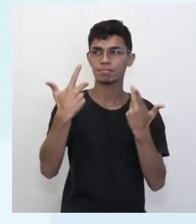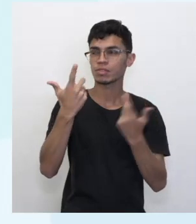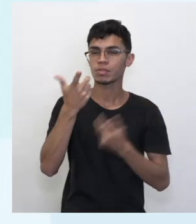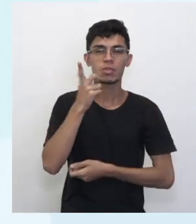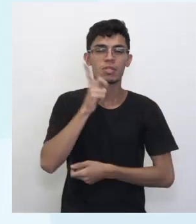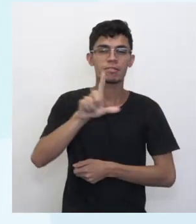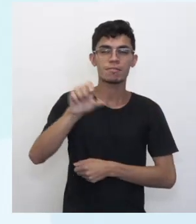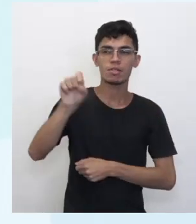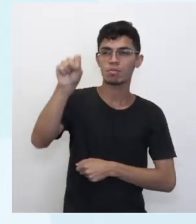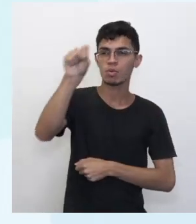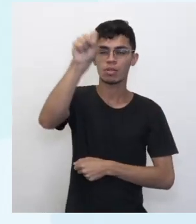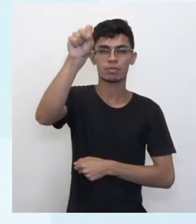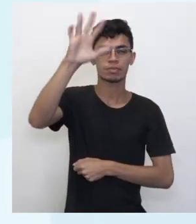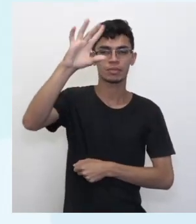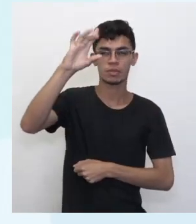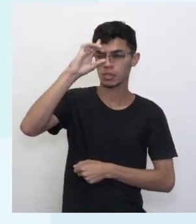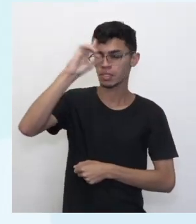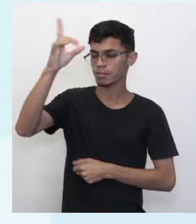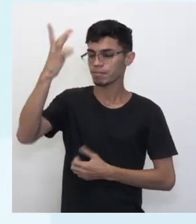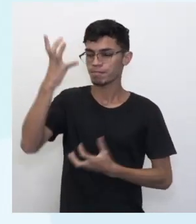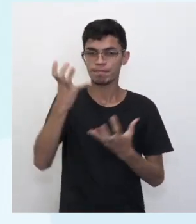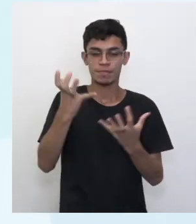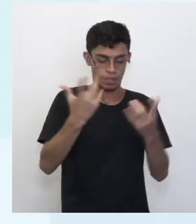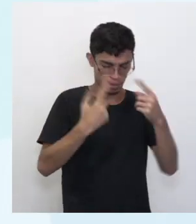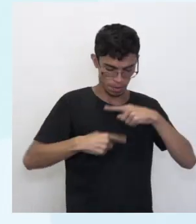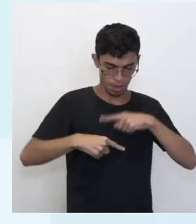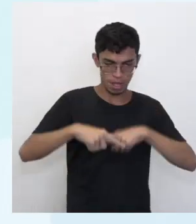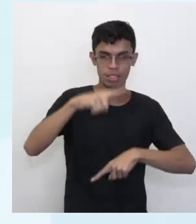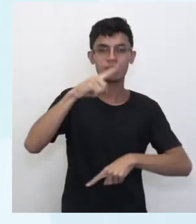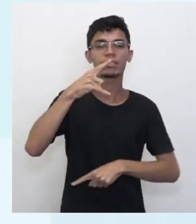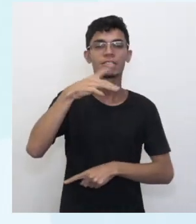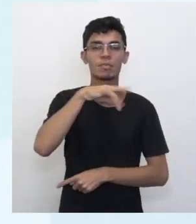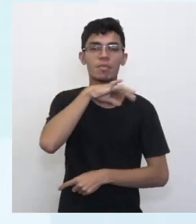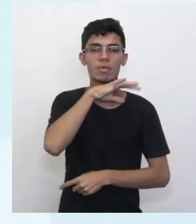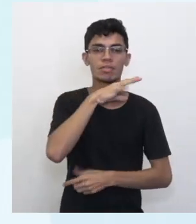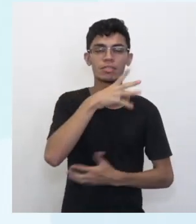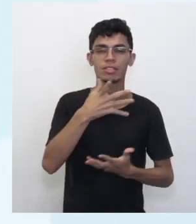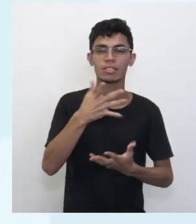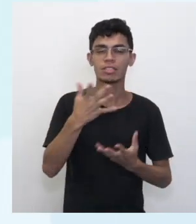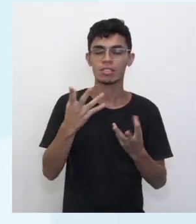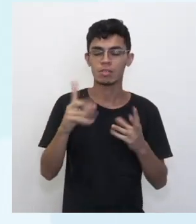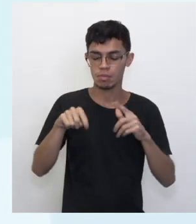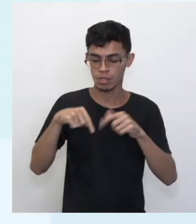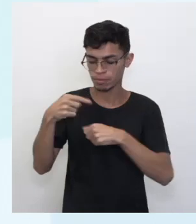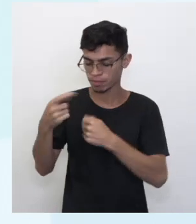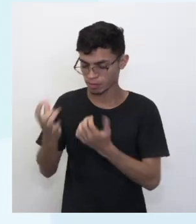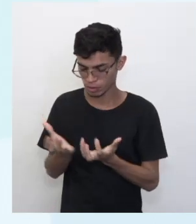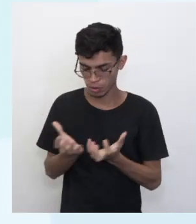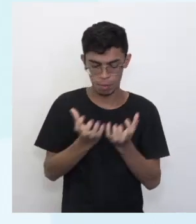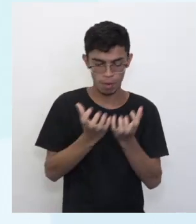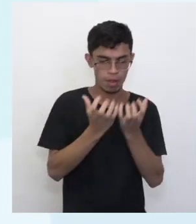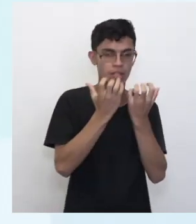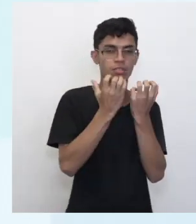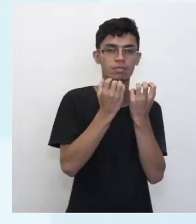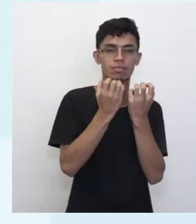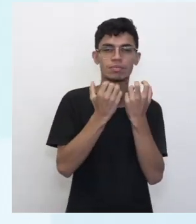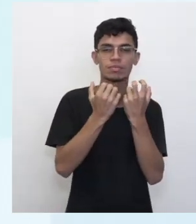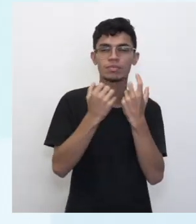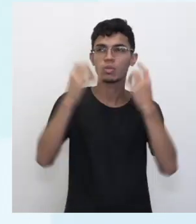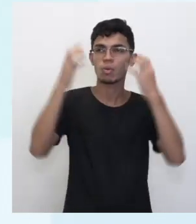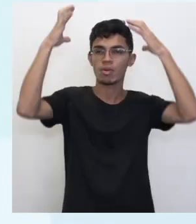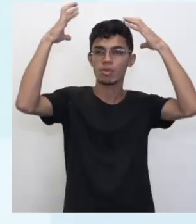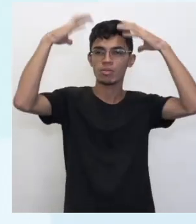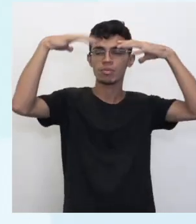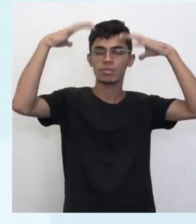no mesmo dia em que escolhia ser vilão. E acabava tudo em lanche, um banho quente e talvez